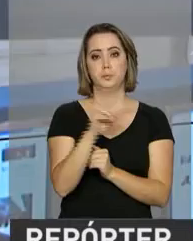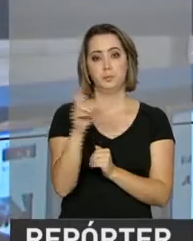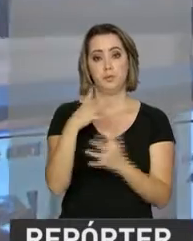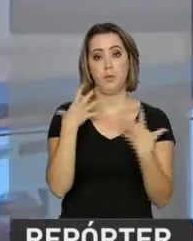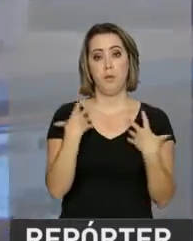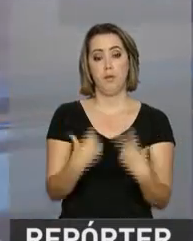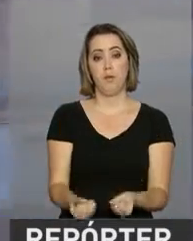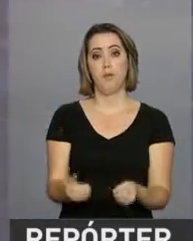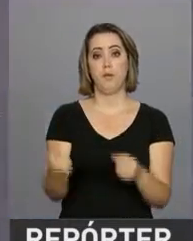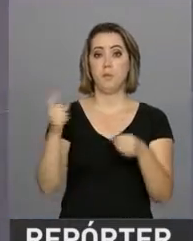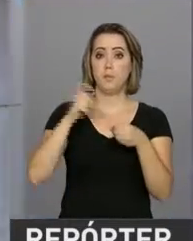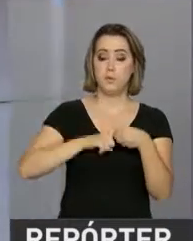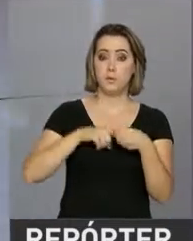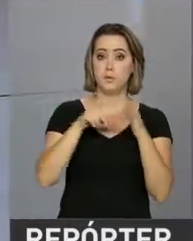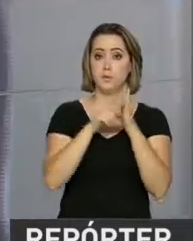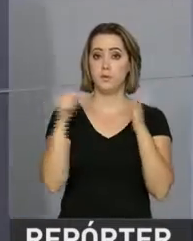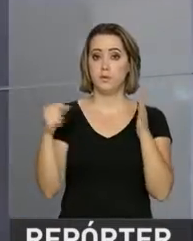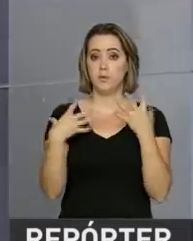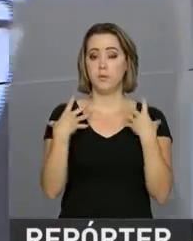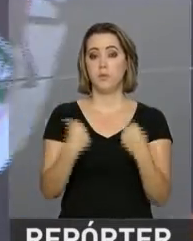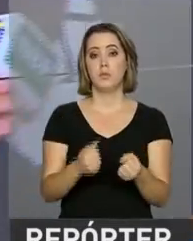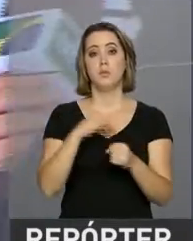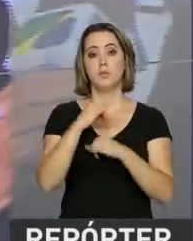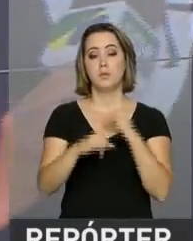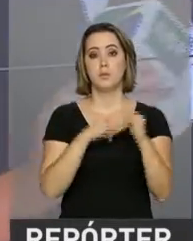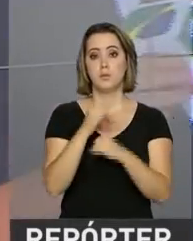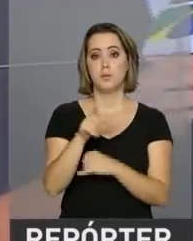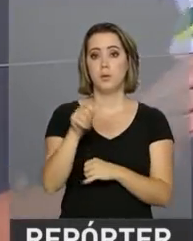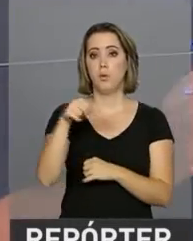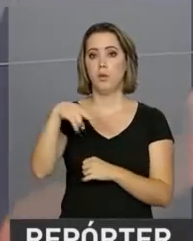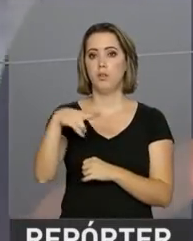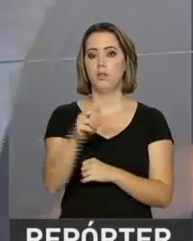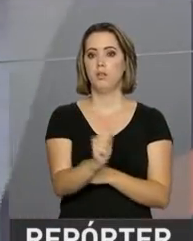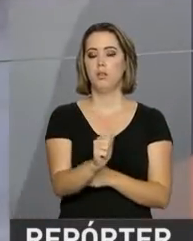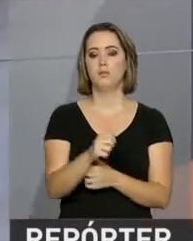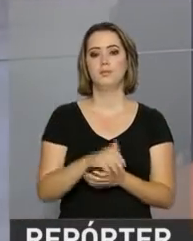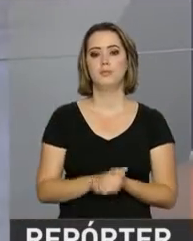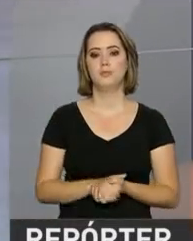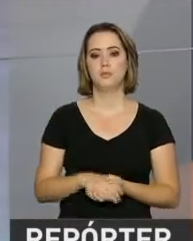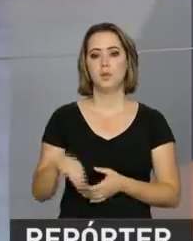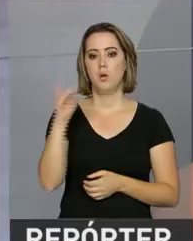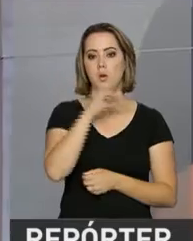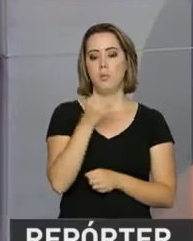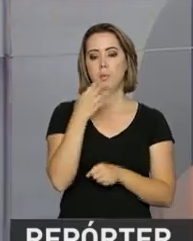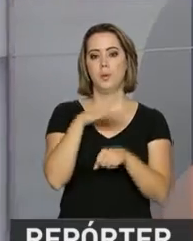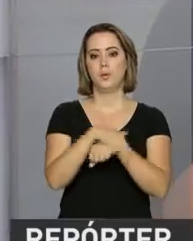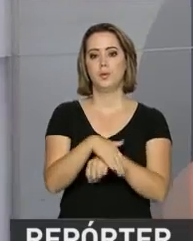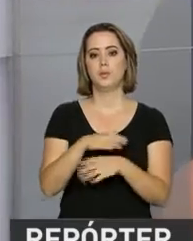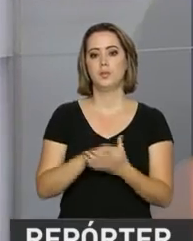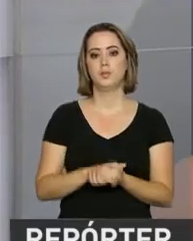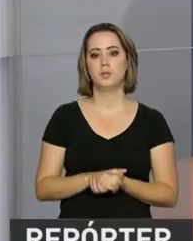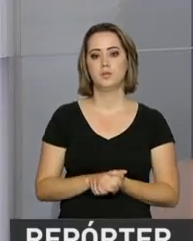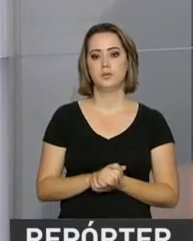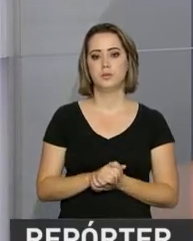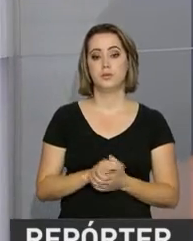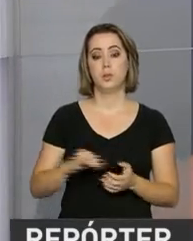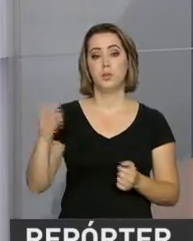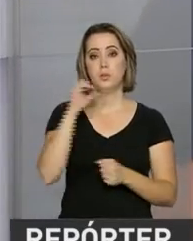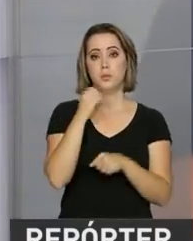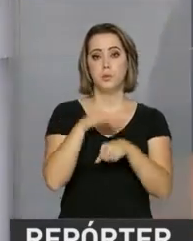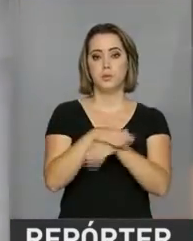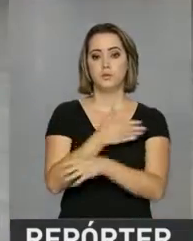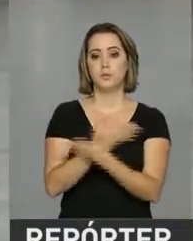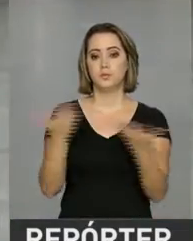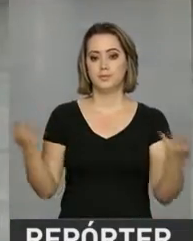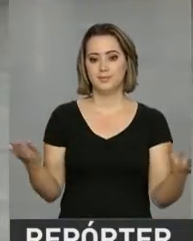Nós vamos voltar ao Palácio do Planalto para conferir essas informações com a repórter Luana Karen. Olá, Luana. Boa noite. Olá, Roberto. Boa noite.